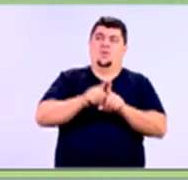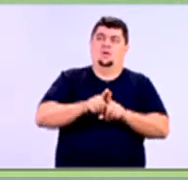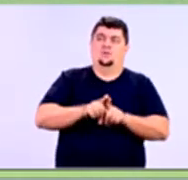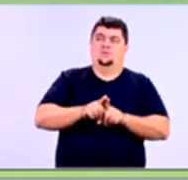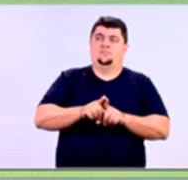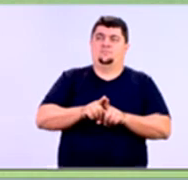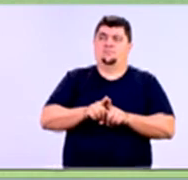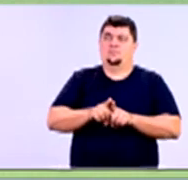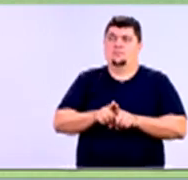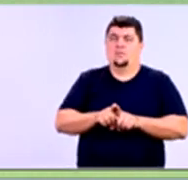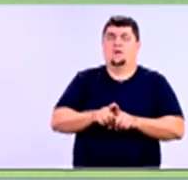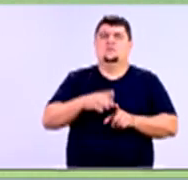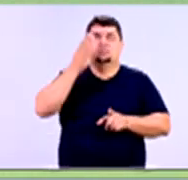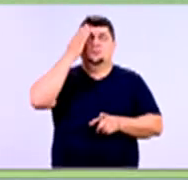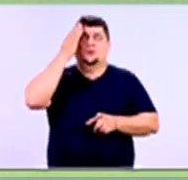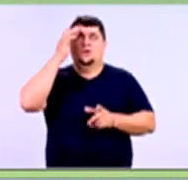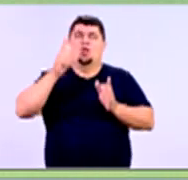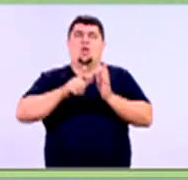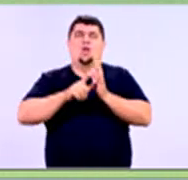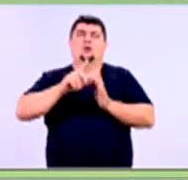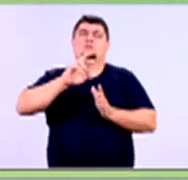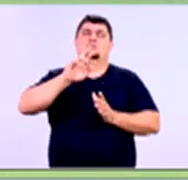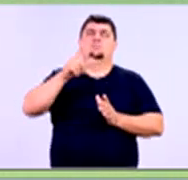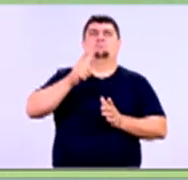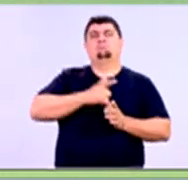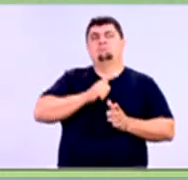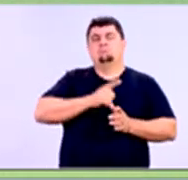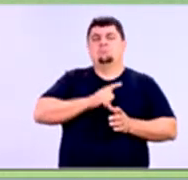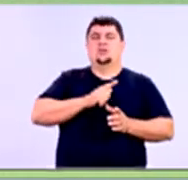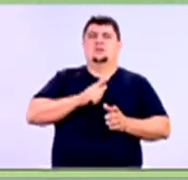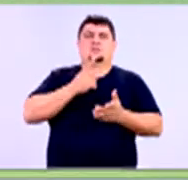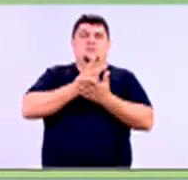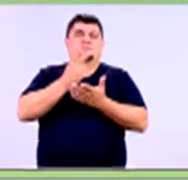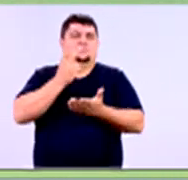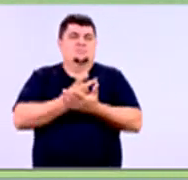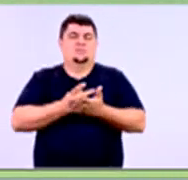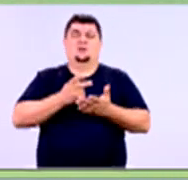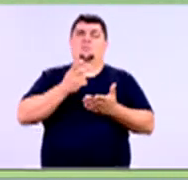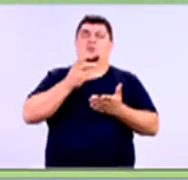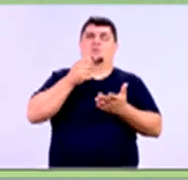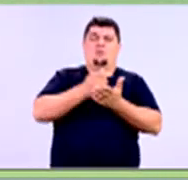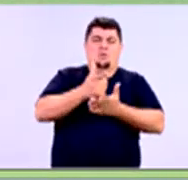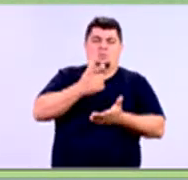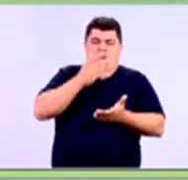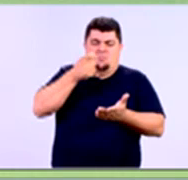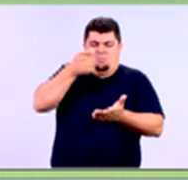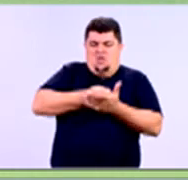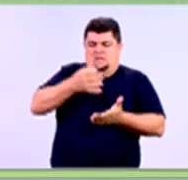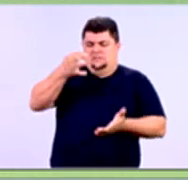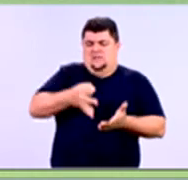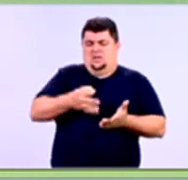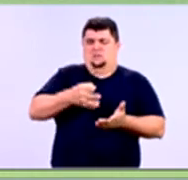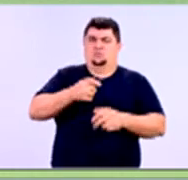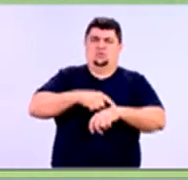histórico mesmo, Ter registros na sua loja, a pessoa sempre compra a prazo com você e sempre paga em dia.